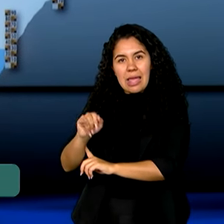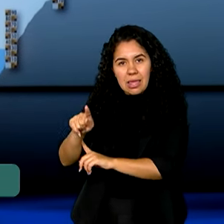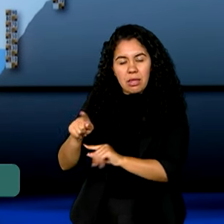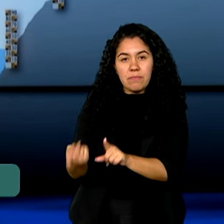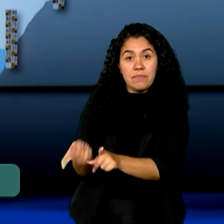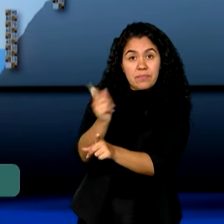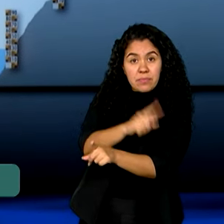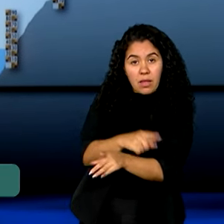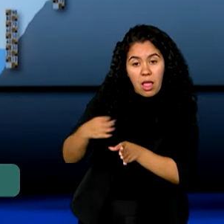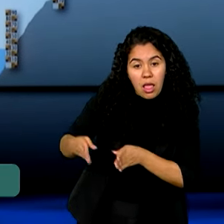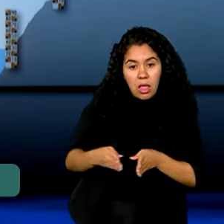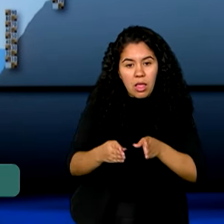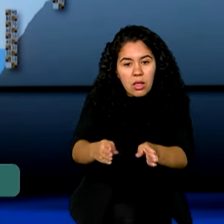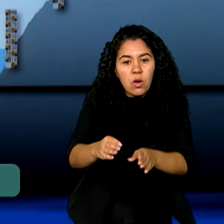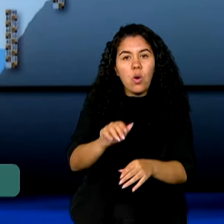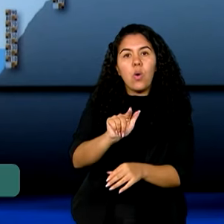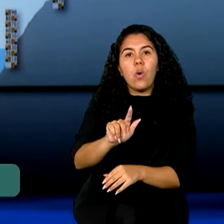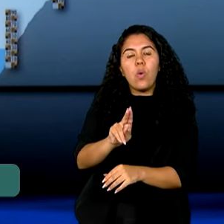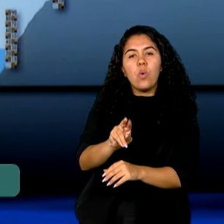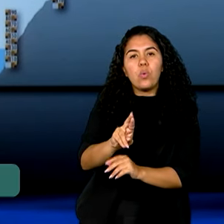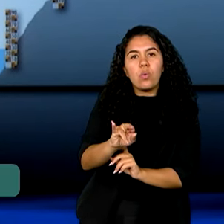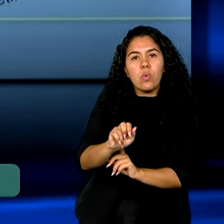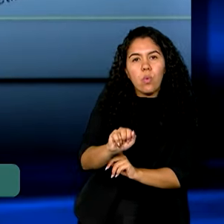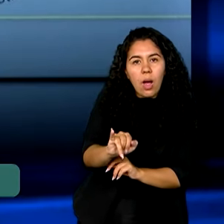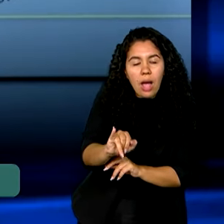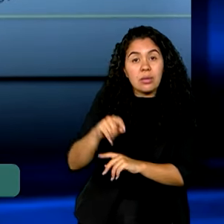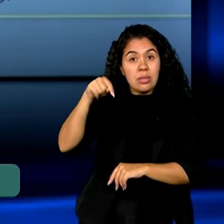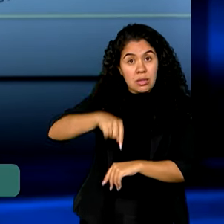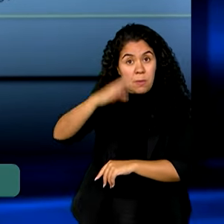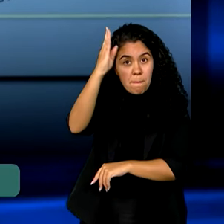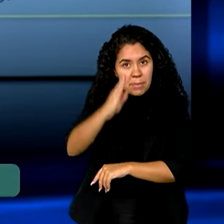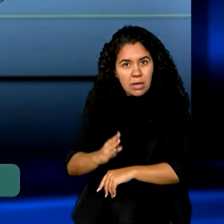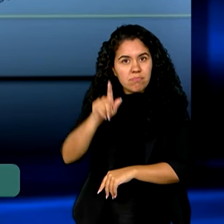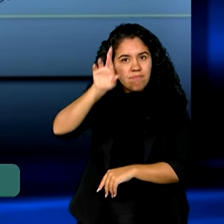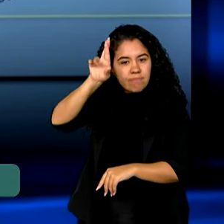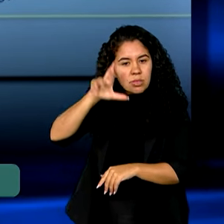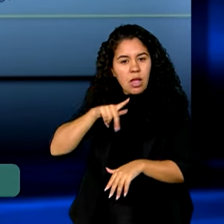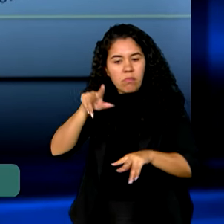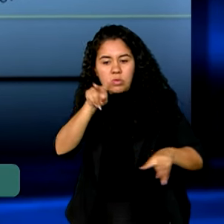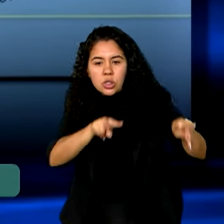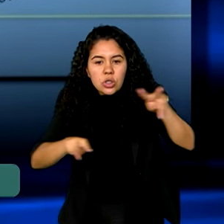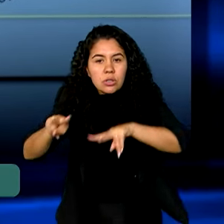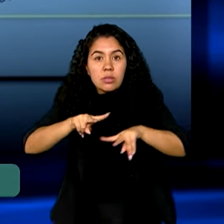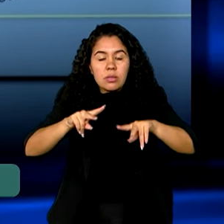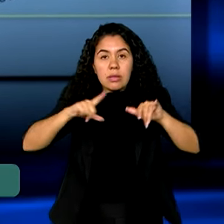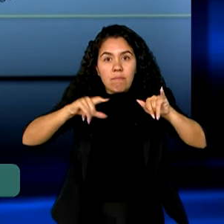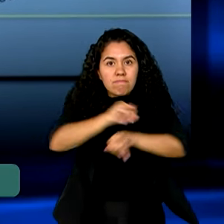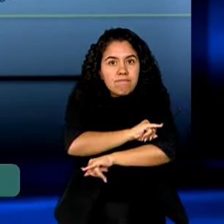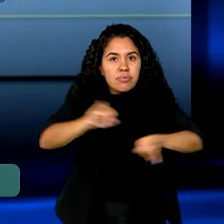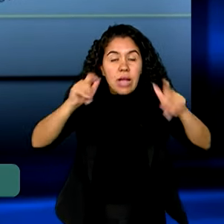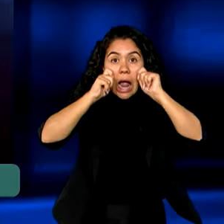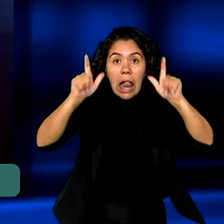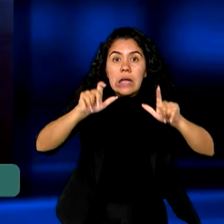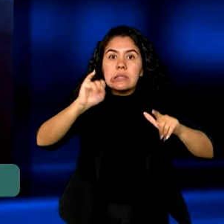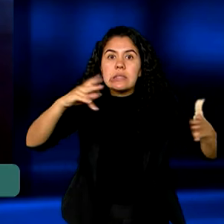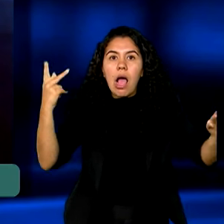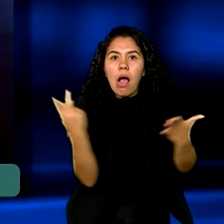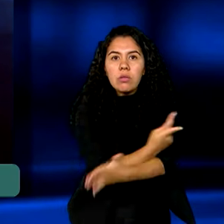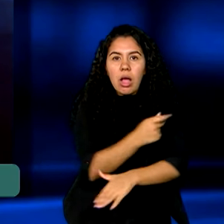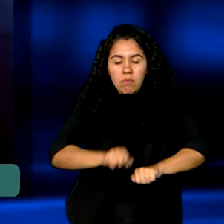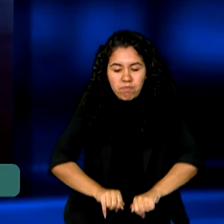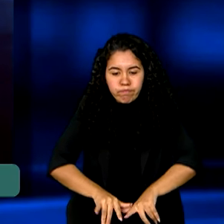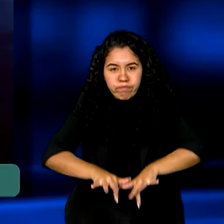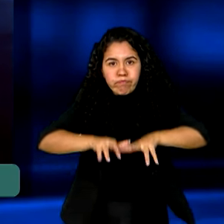são monitoradas pelo Serviço Geológico do Brasil, que é capaz de emitir alertas sobre novas inundações. Na